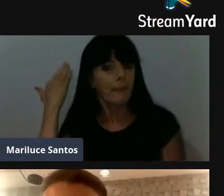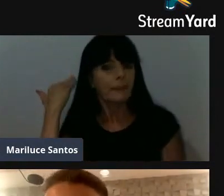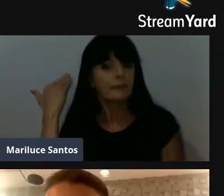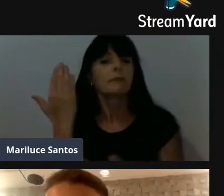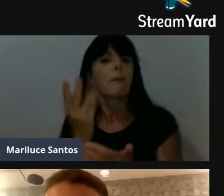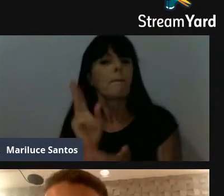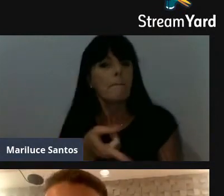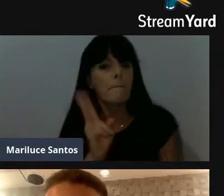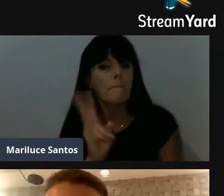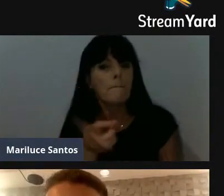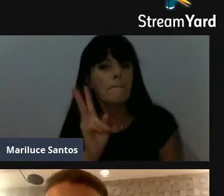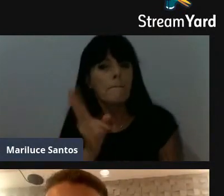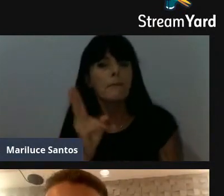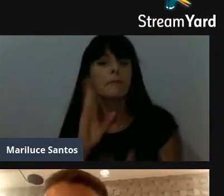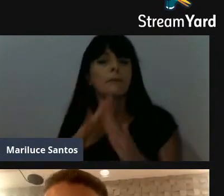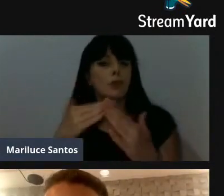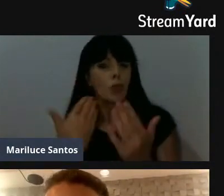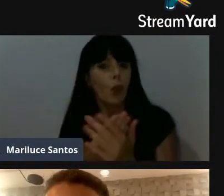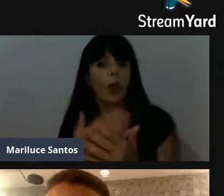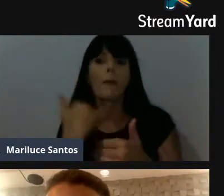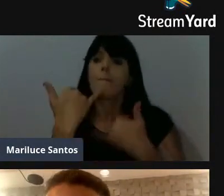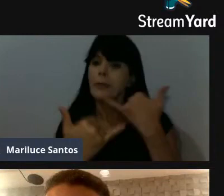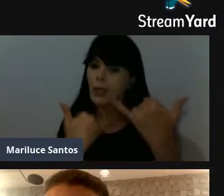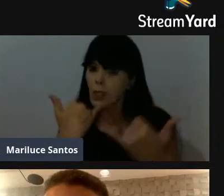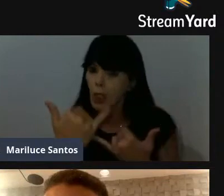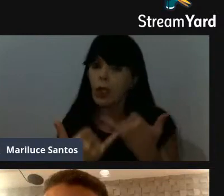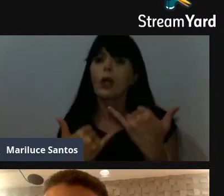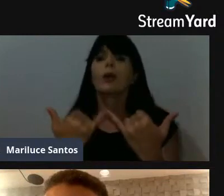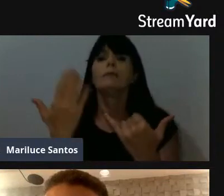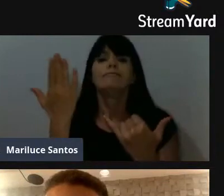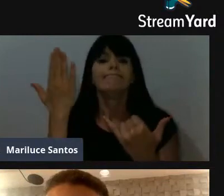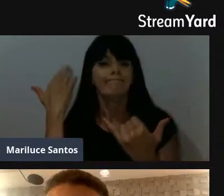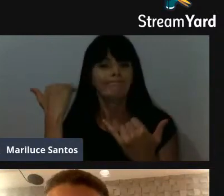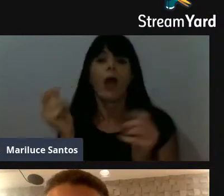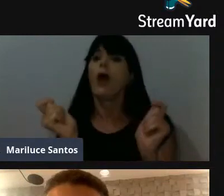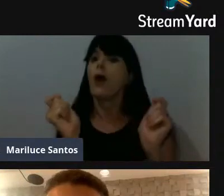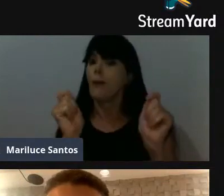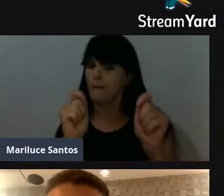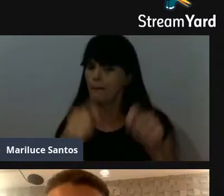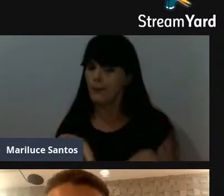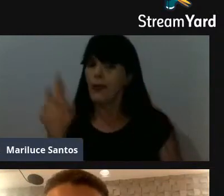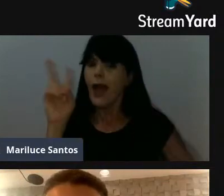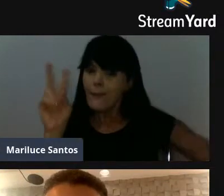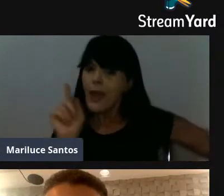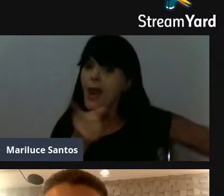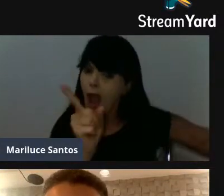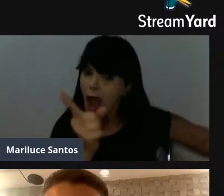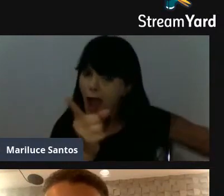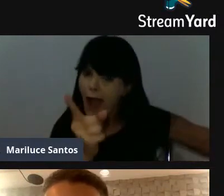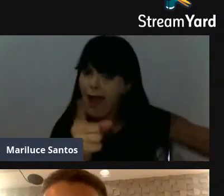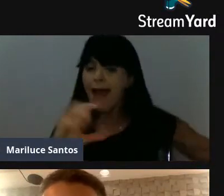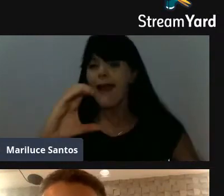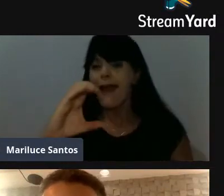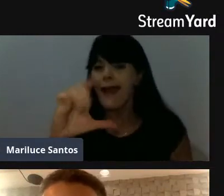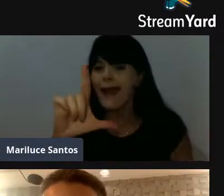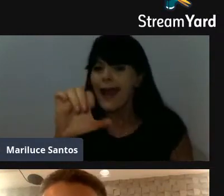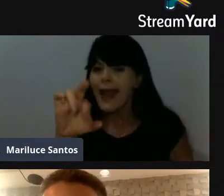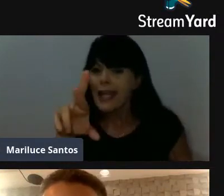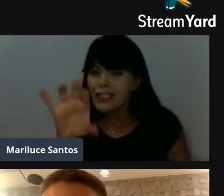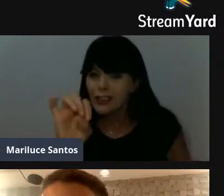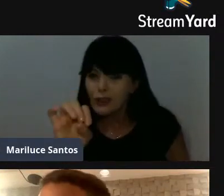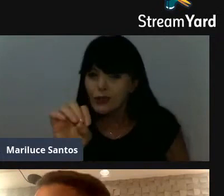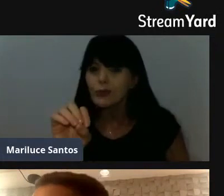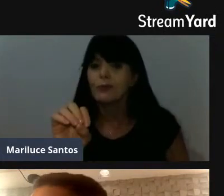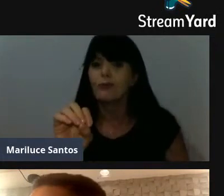fizeram travessuras. E nesse caso aí, eu posso lembrar, né, Gleitinho? Não tem tanto